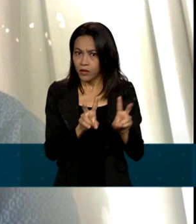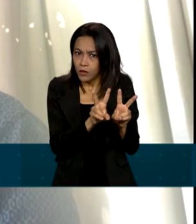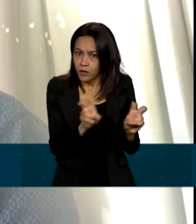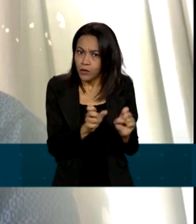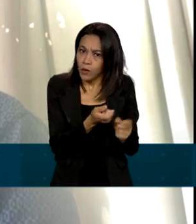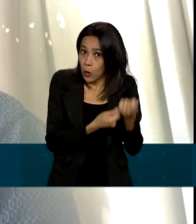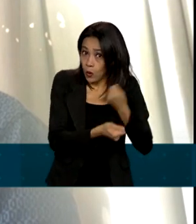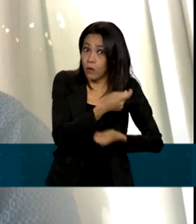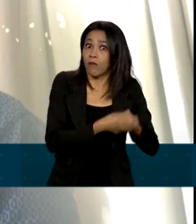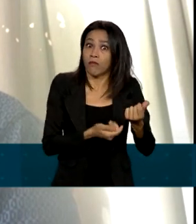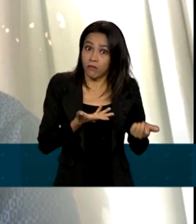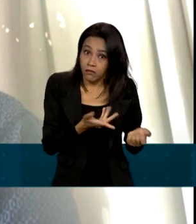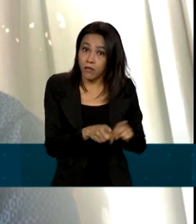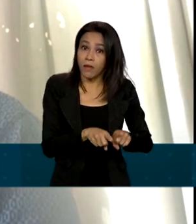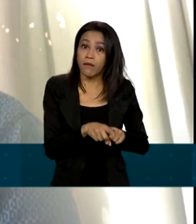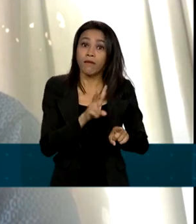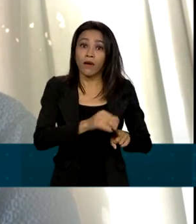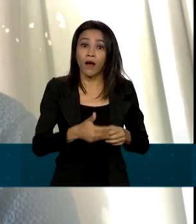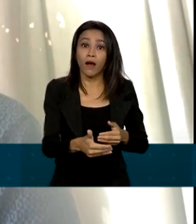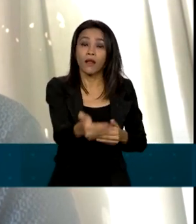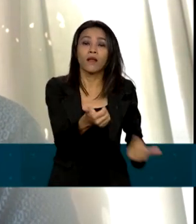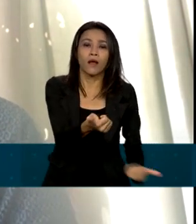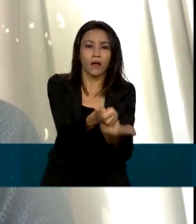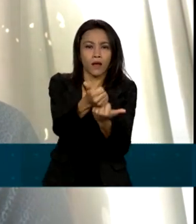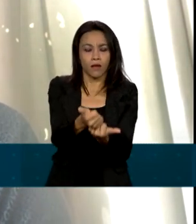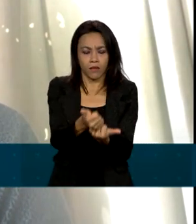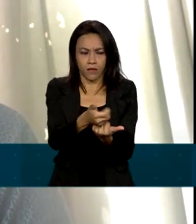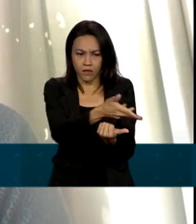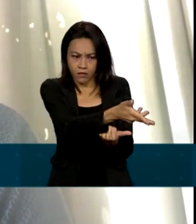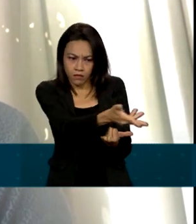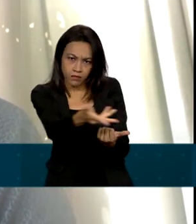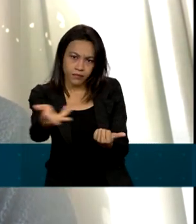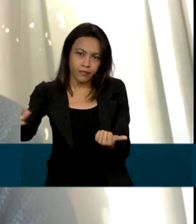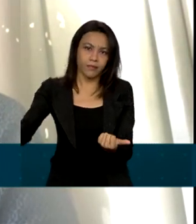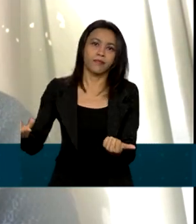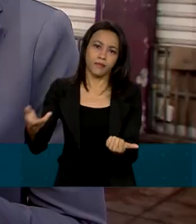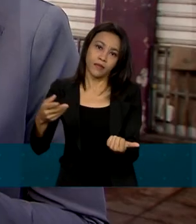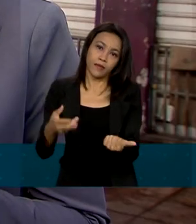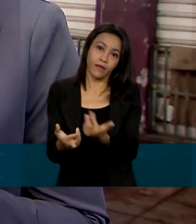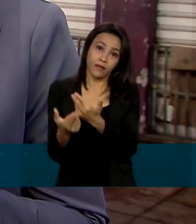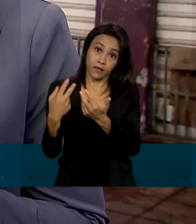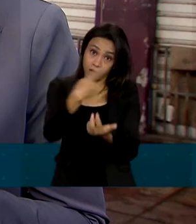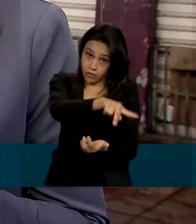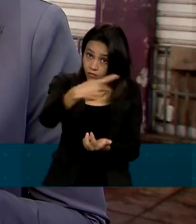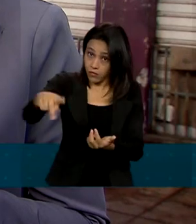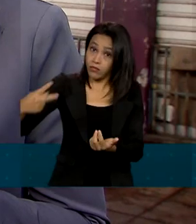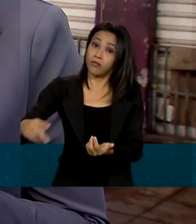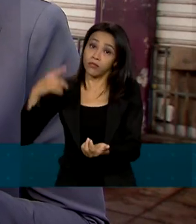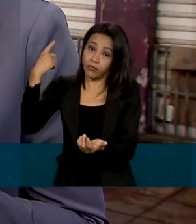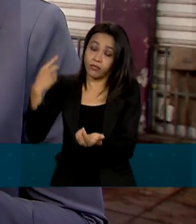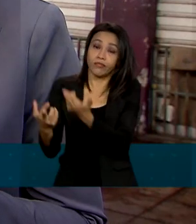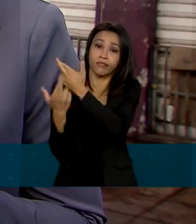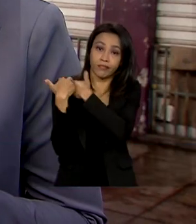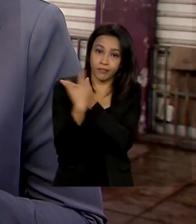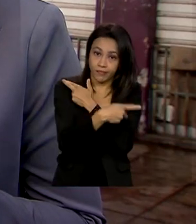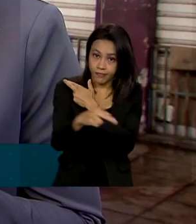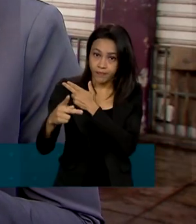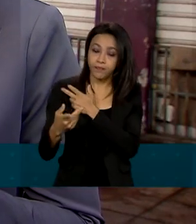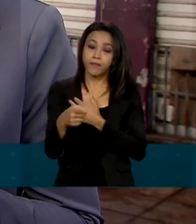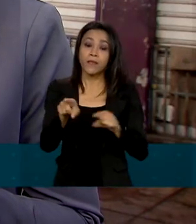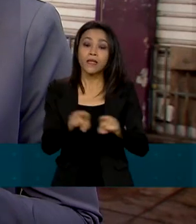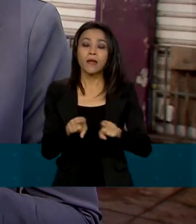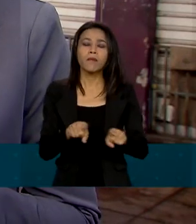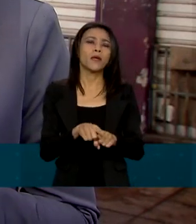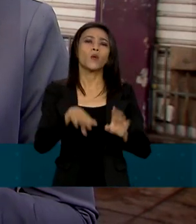dando suporte para que as organizações façam a sua parte. O programa também vai combater o